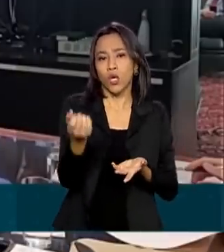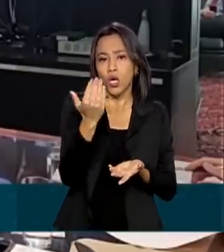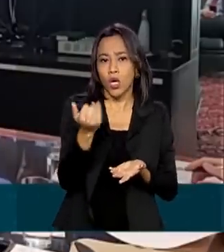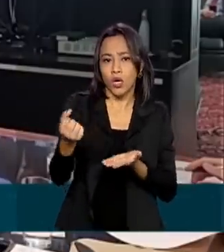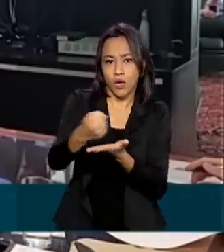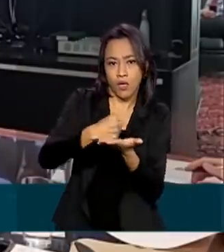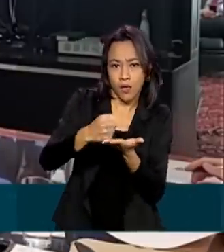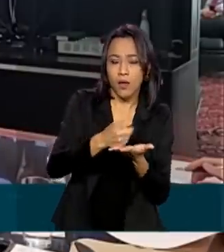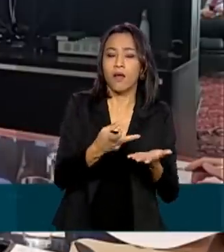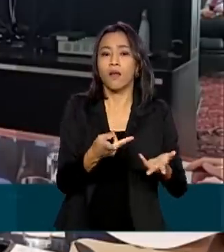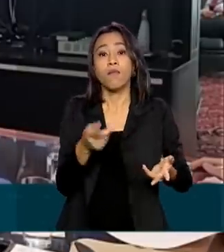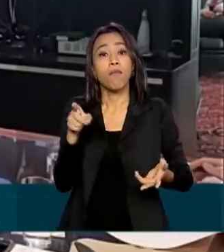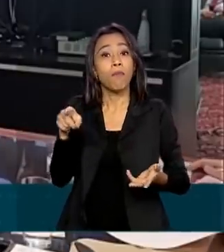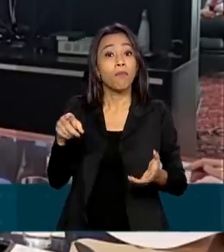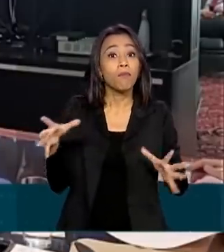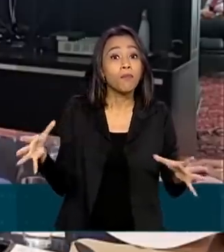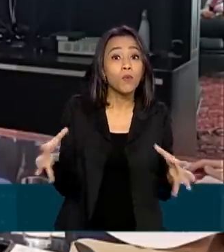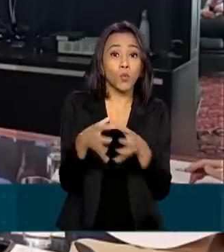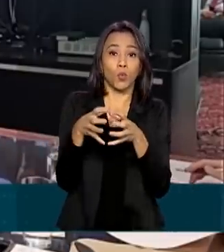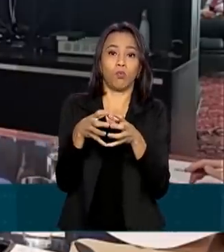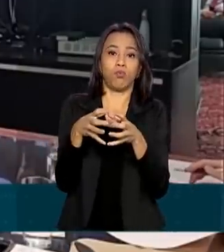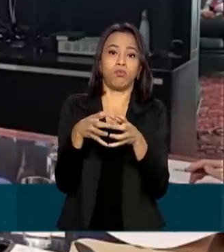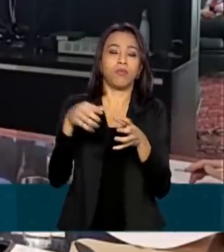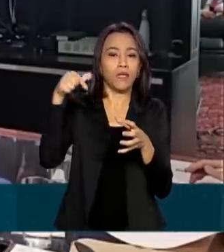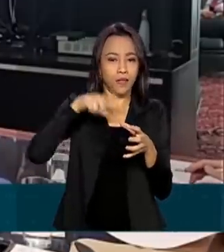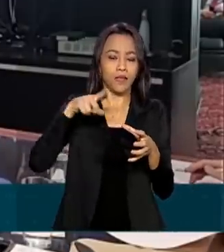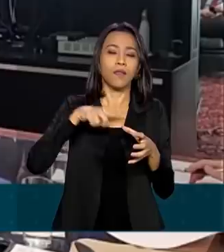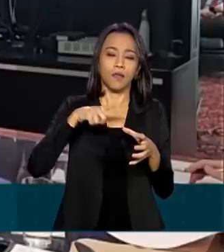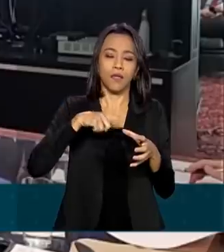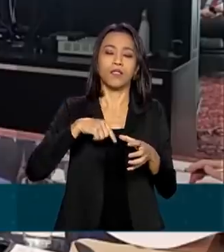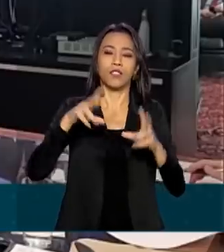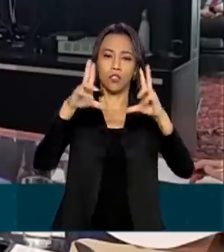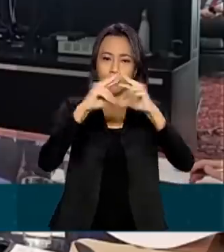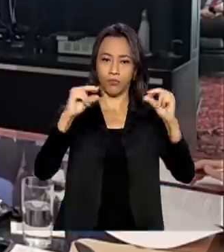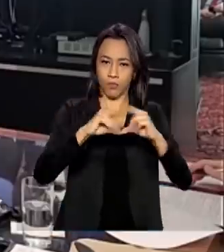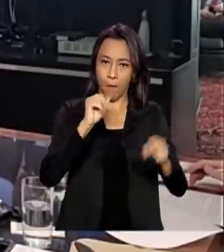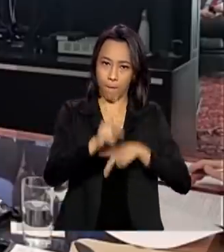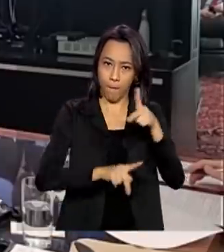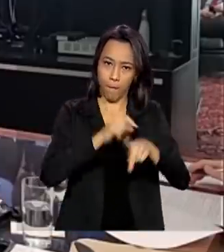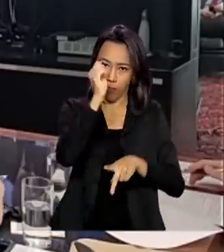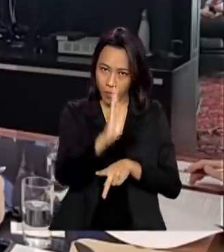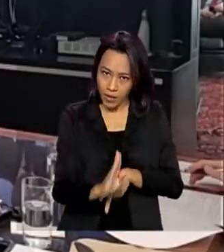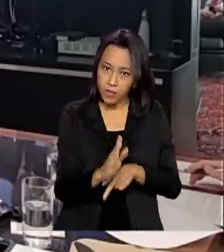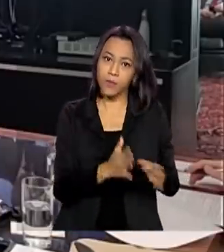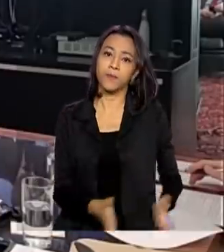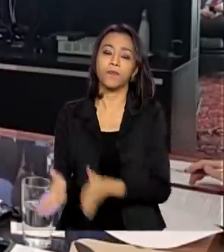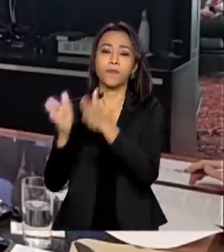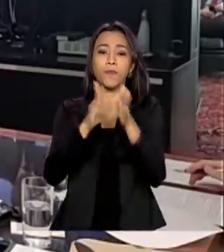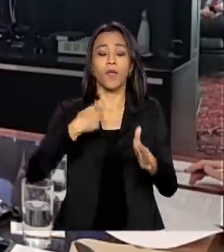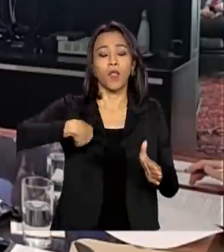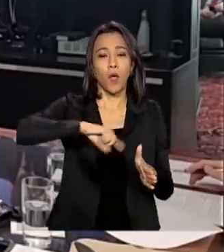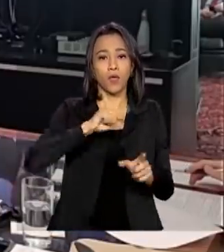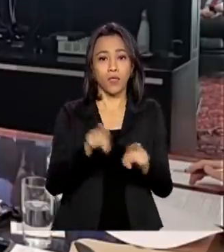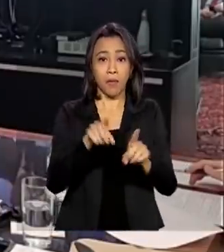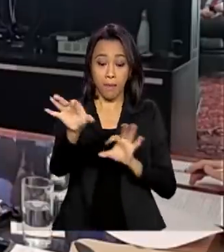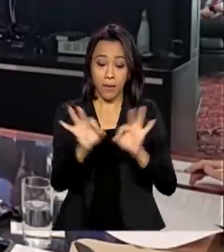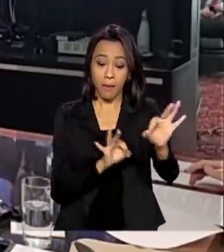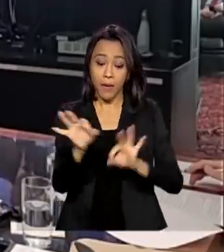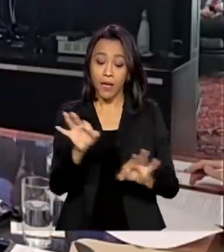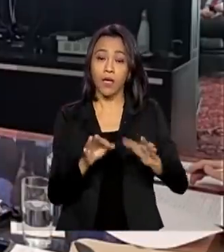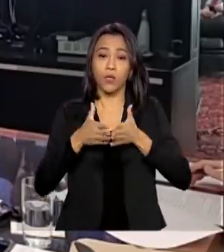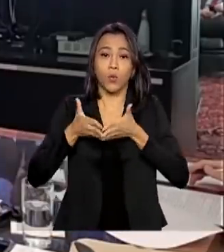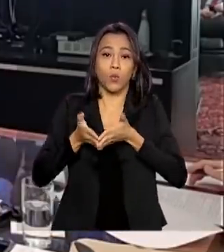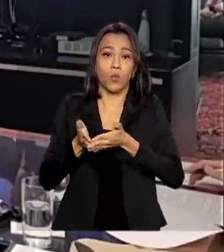reunidos pela comunidade libanesa radicada no Brasil. Também estamos preparando o envio por via marítima